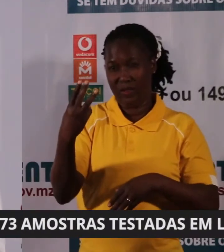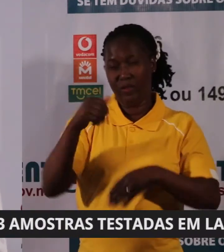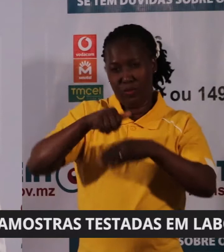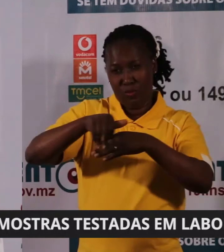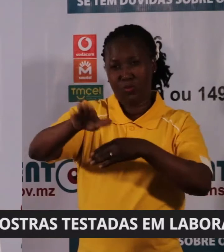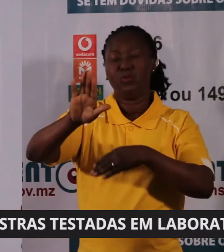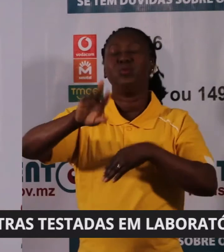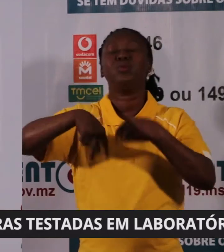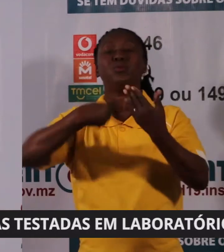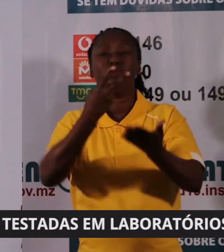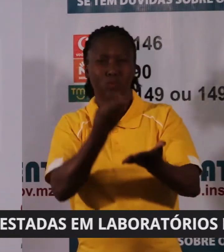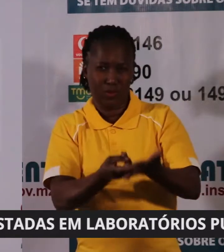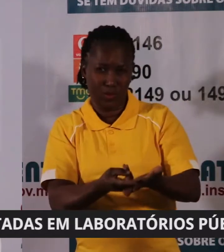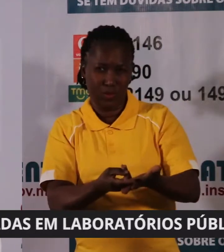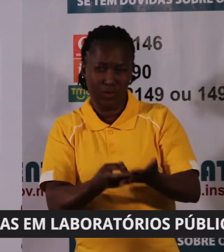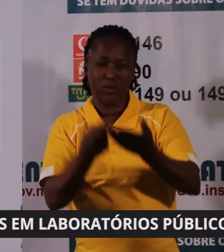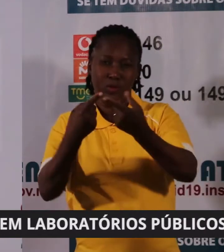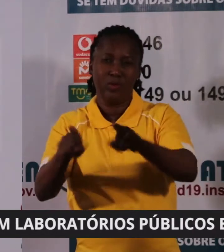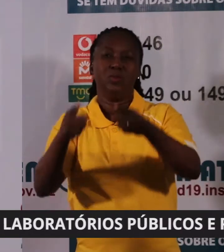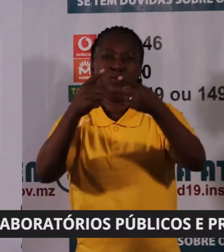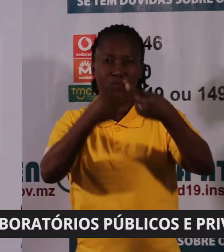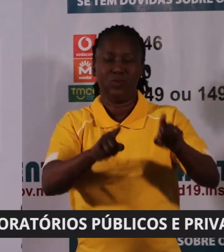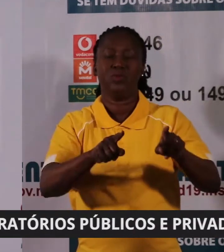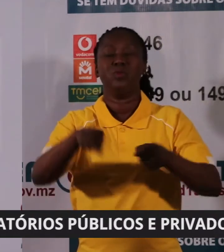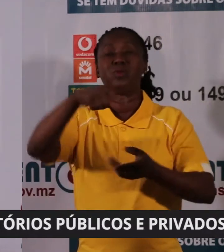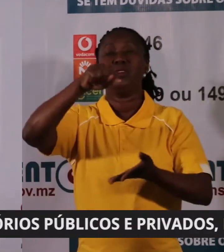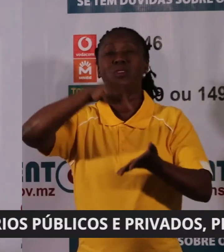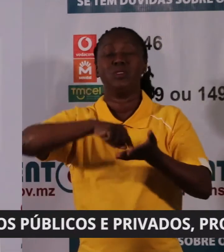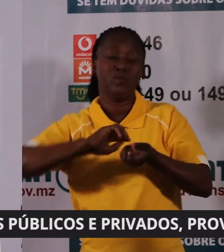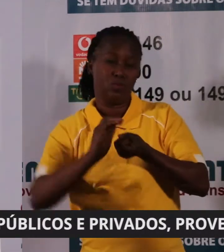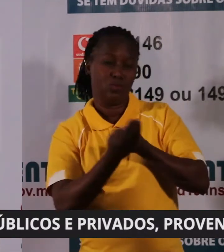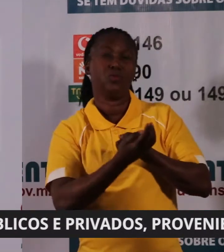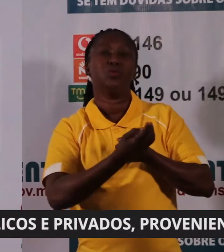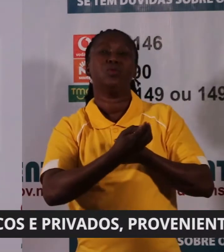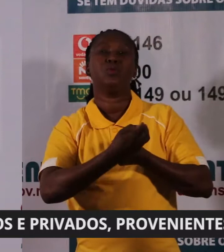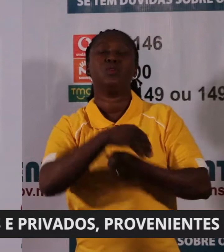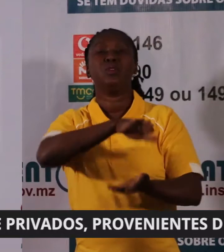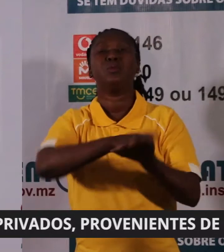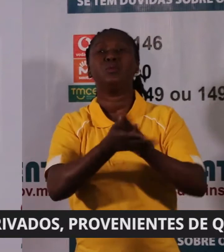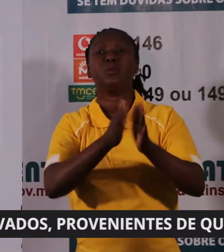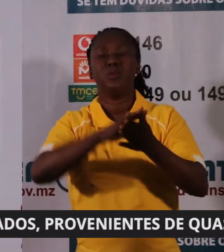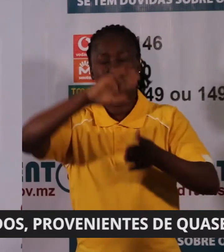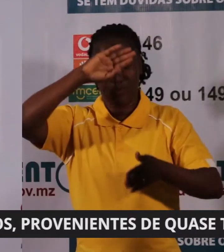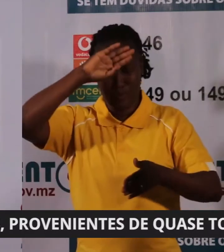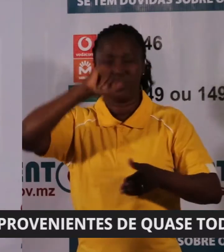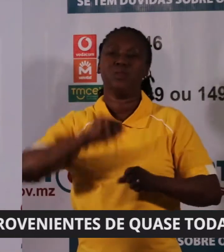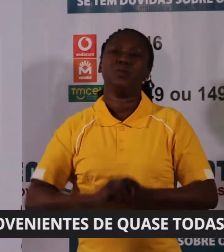encontram internadas nos diferentes centros de isolamento preparados para o efeito.